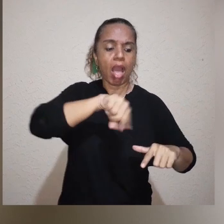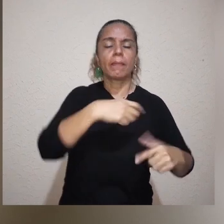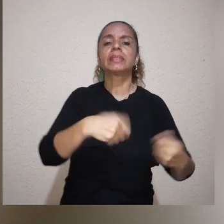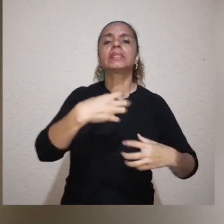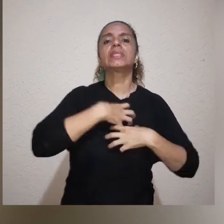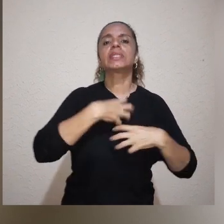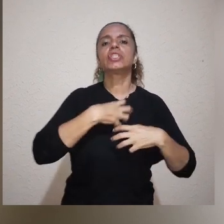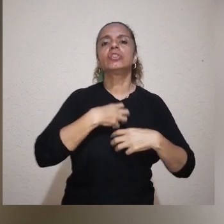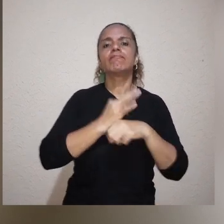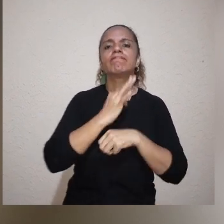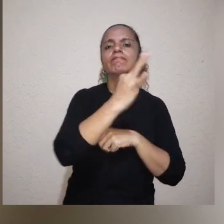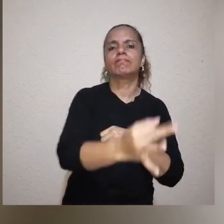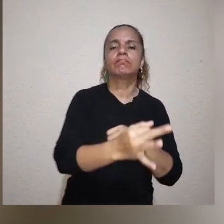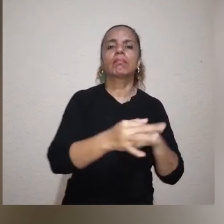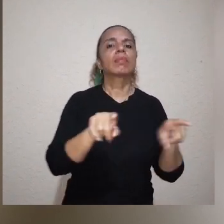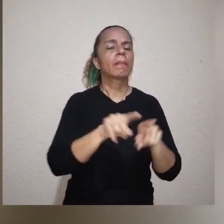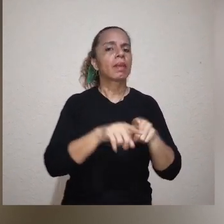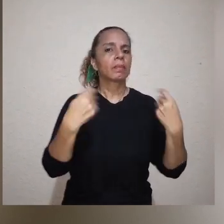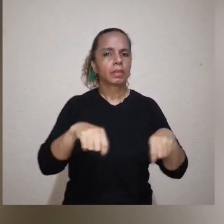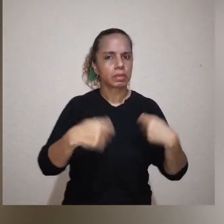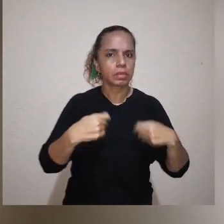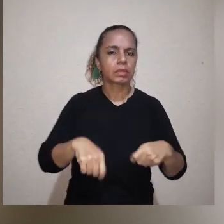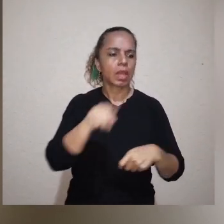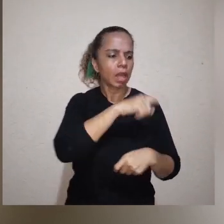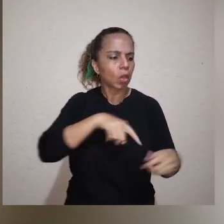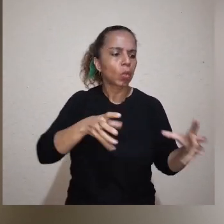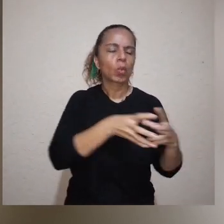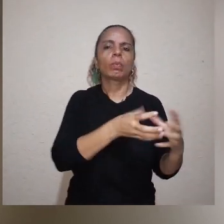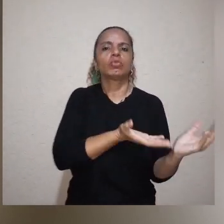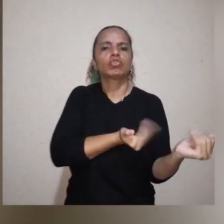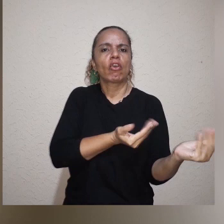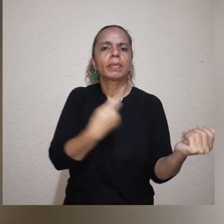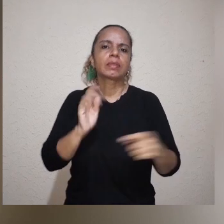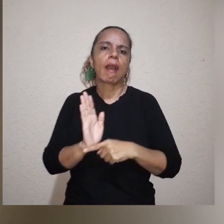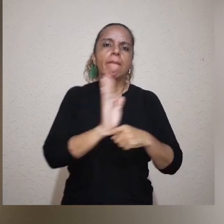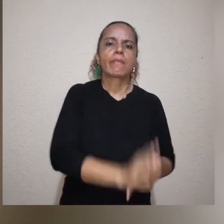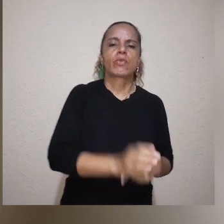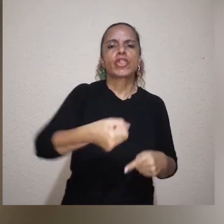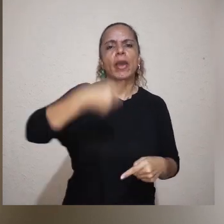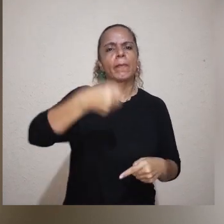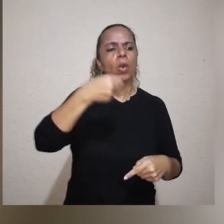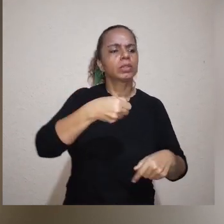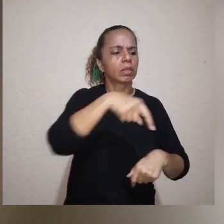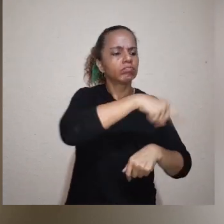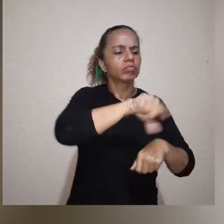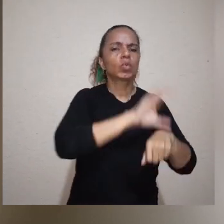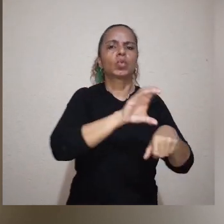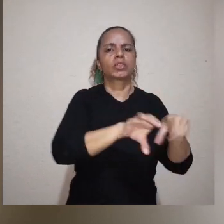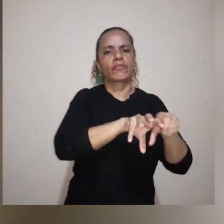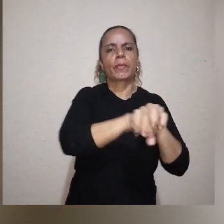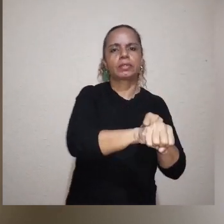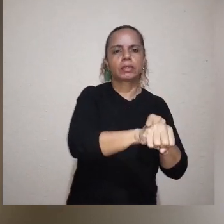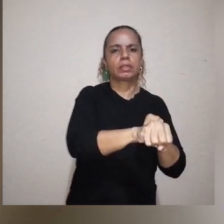nela perspectiva. Há também a necessidade de que esses jovens tenham apoio através de bolsa, ao longo de